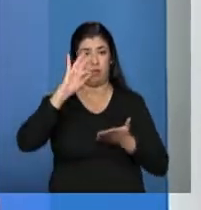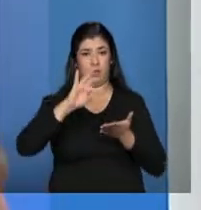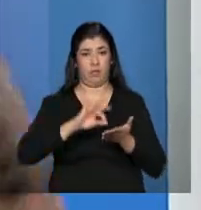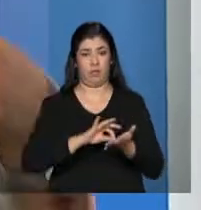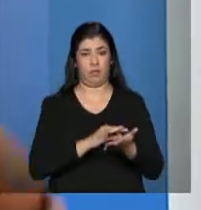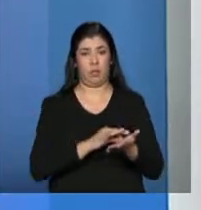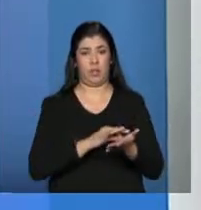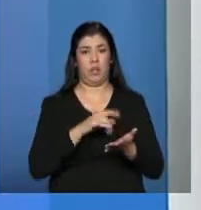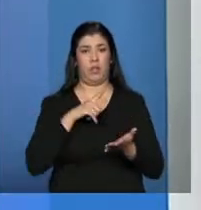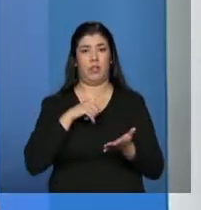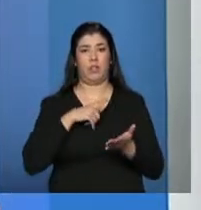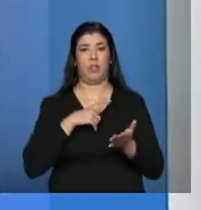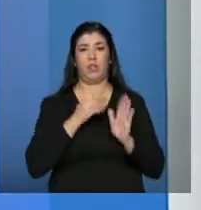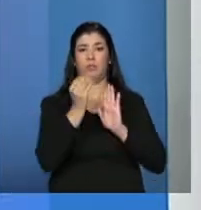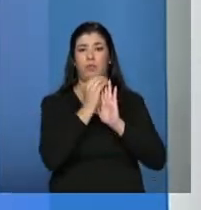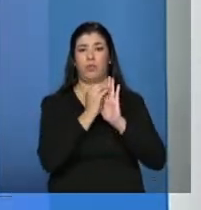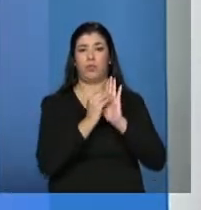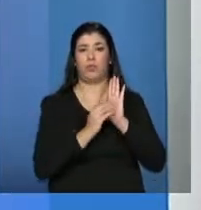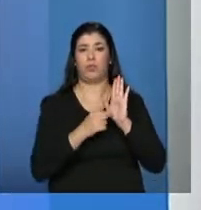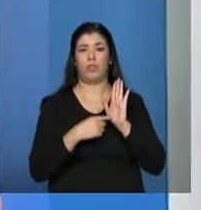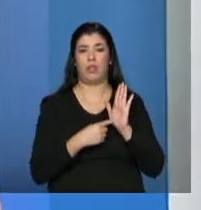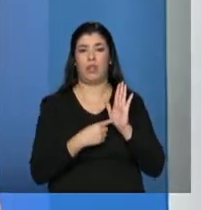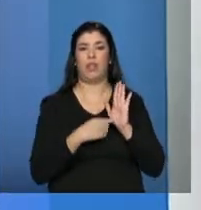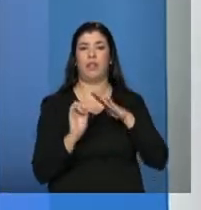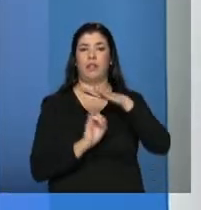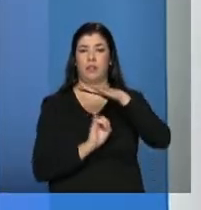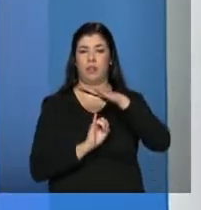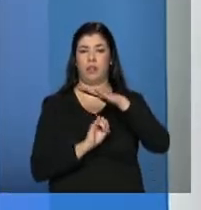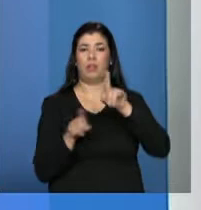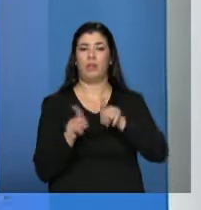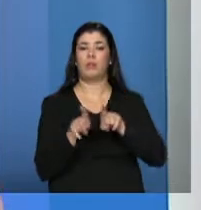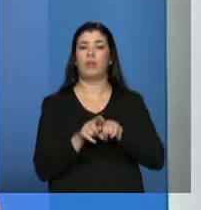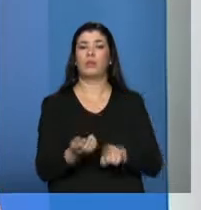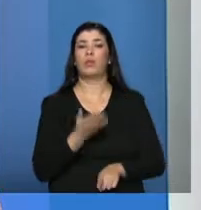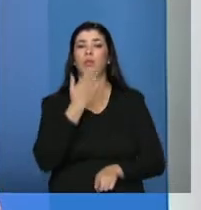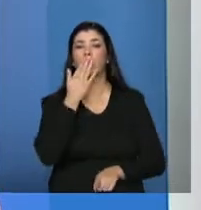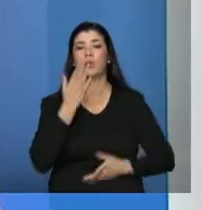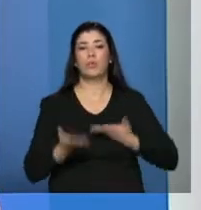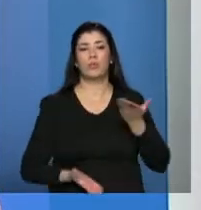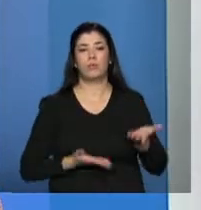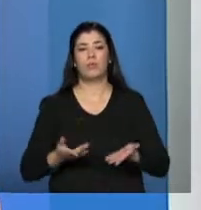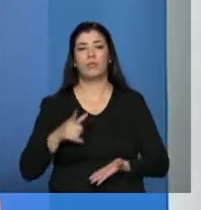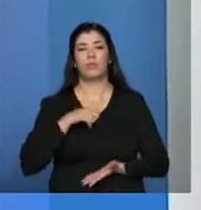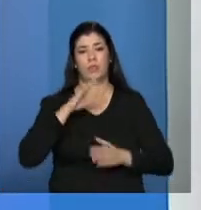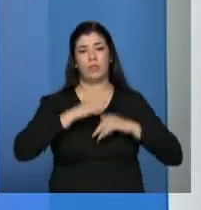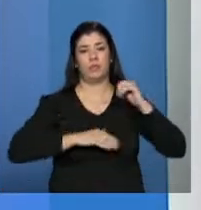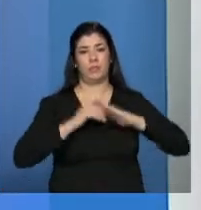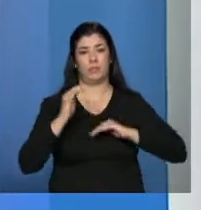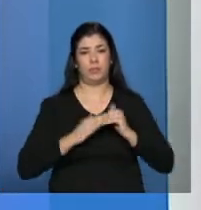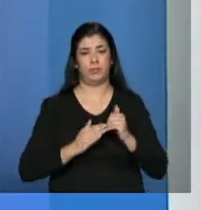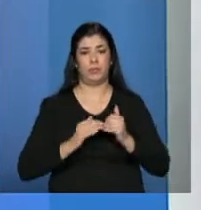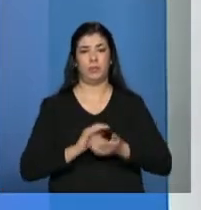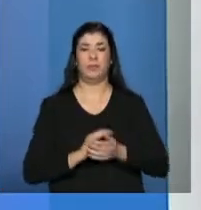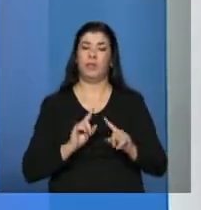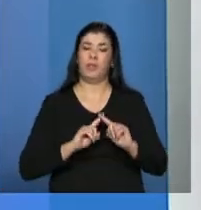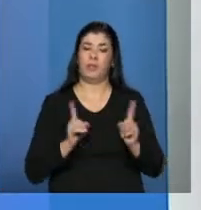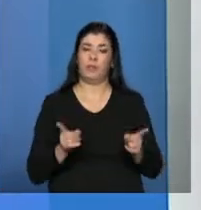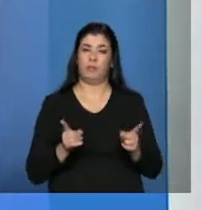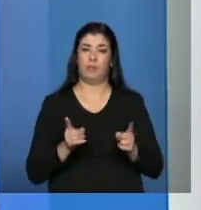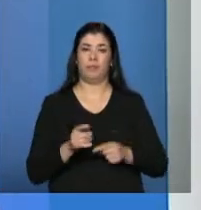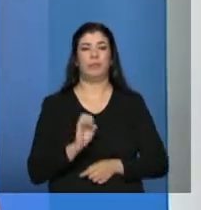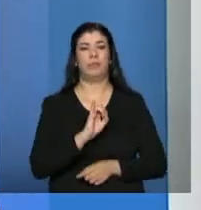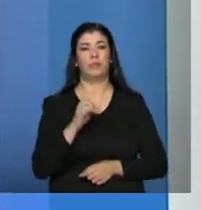registrar a entidade, ela também registra os serviços que estão sendo ofertados. Agora, em